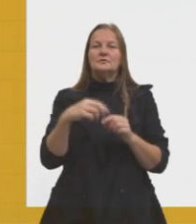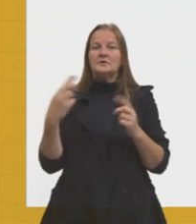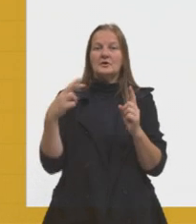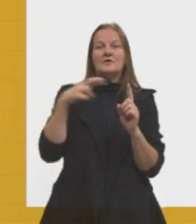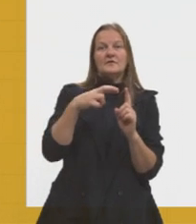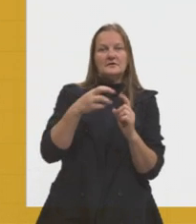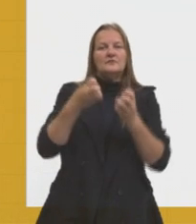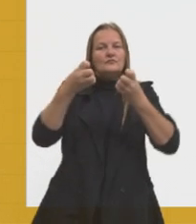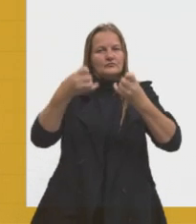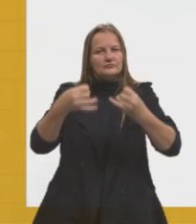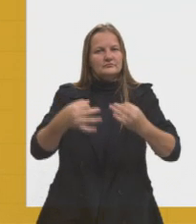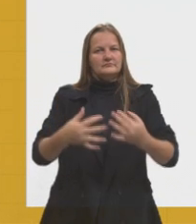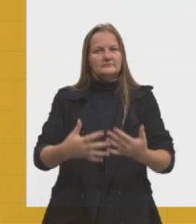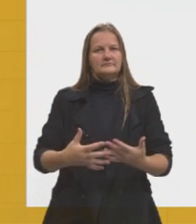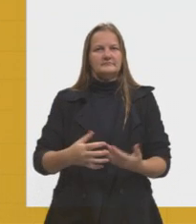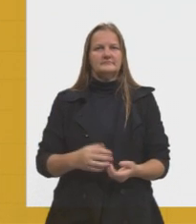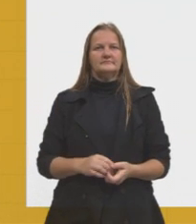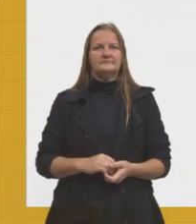sobre isso.